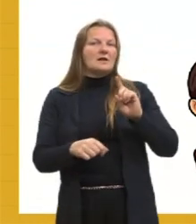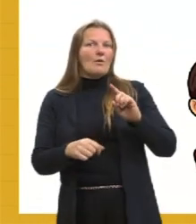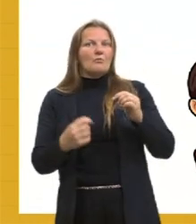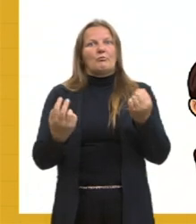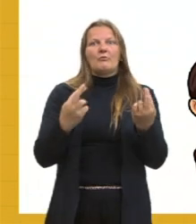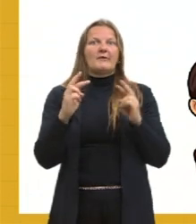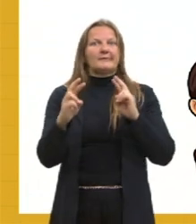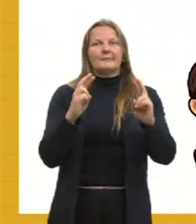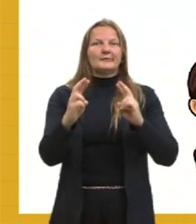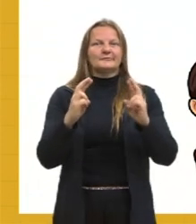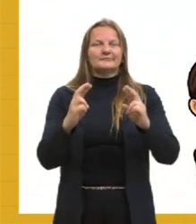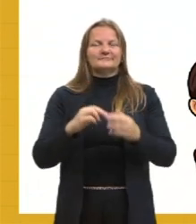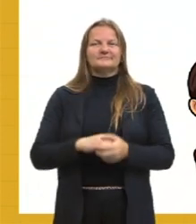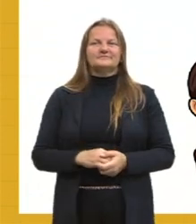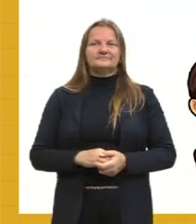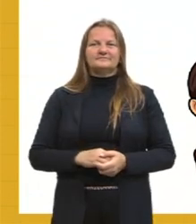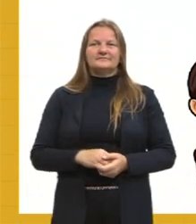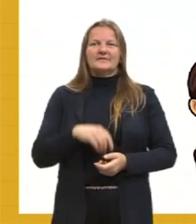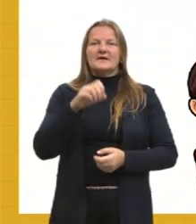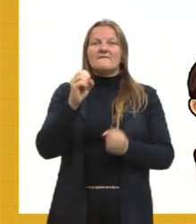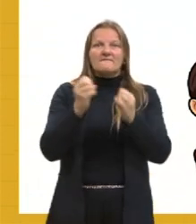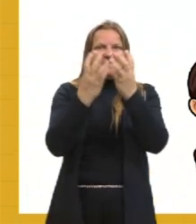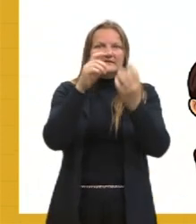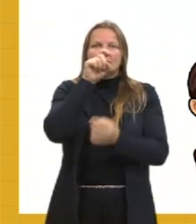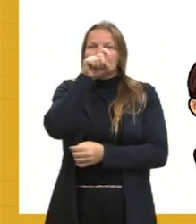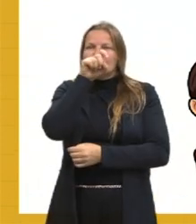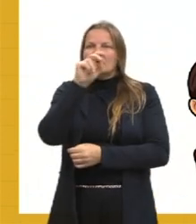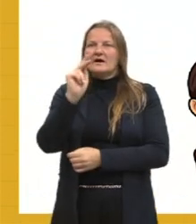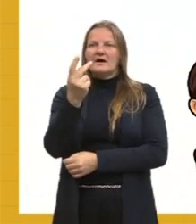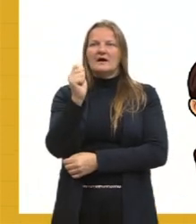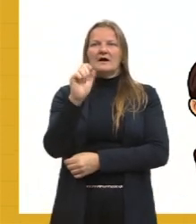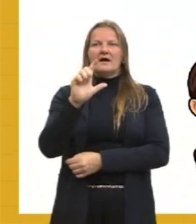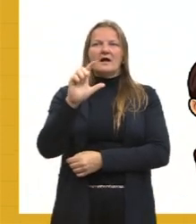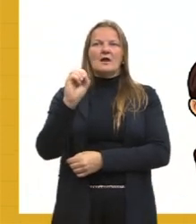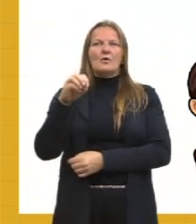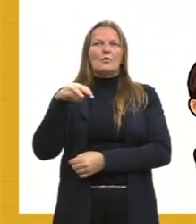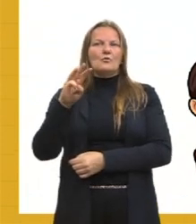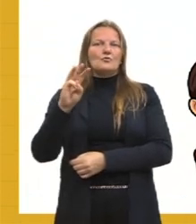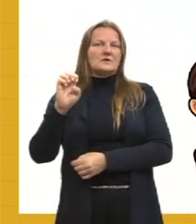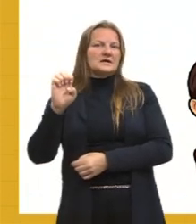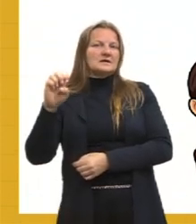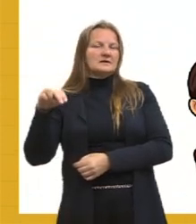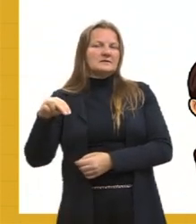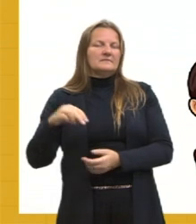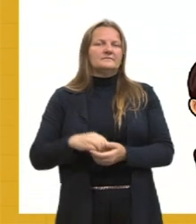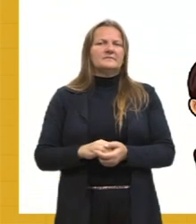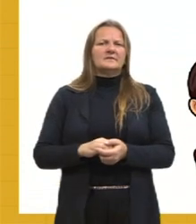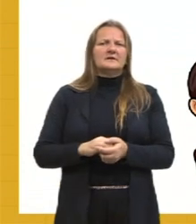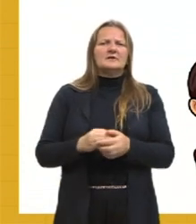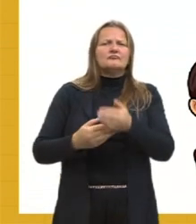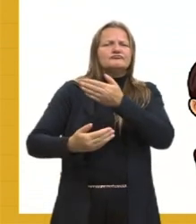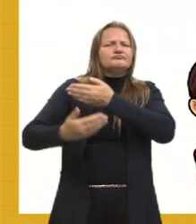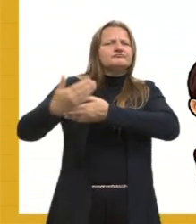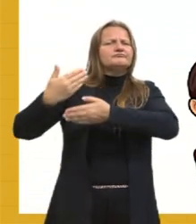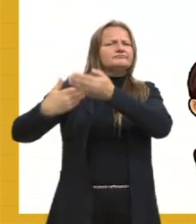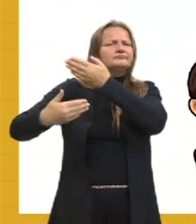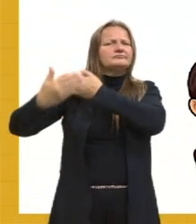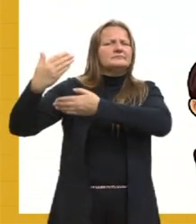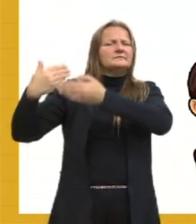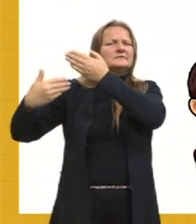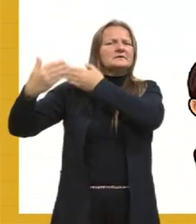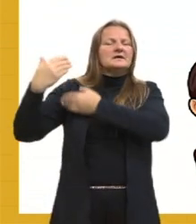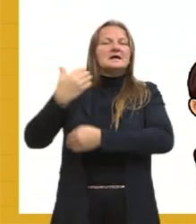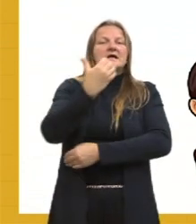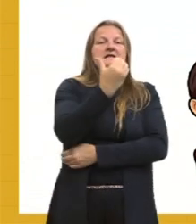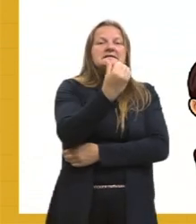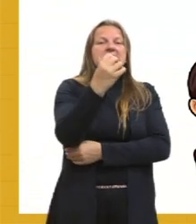Halloween, na verdade, a ideia do Halloween, ela nasceu lá nos anos 600 a